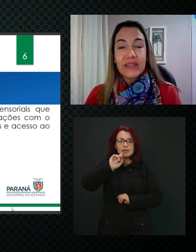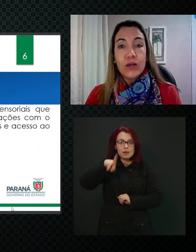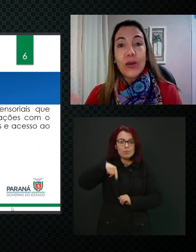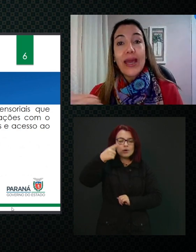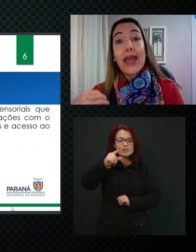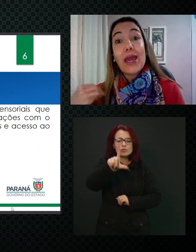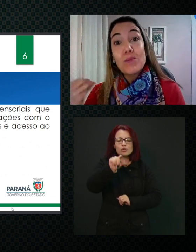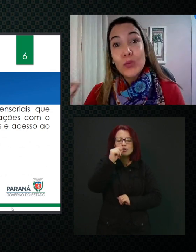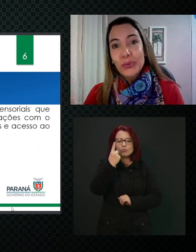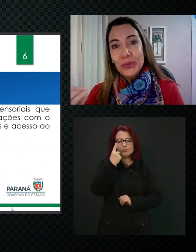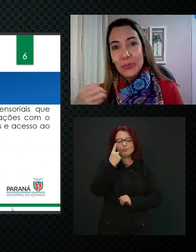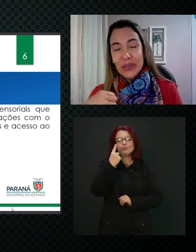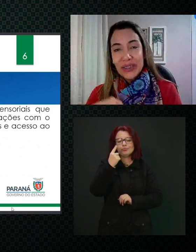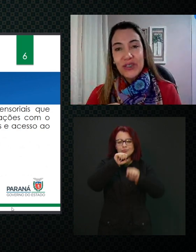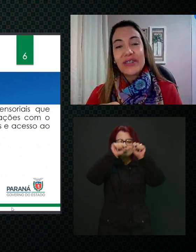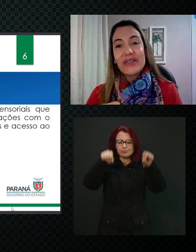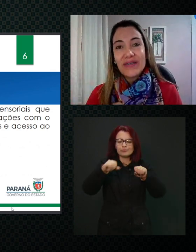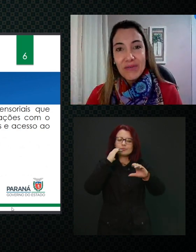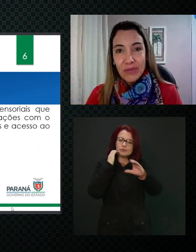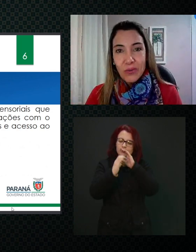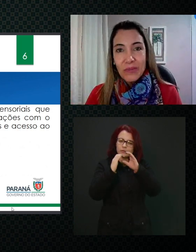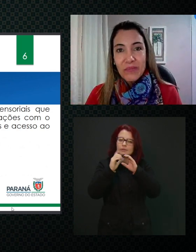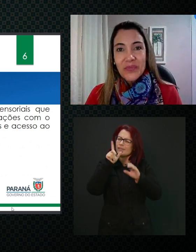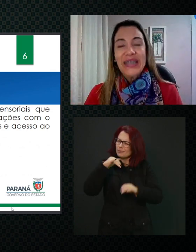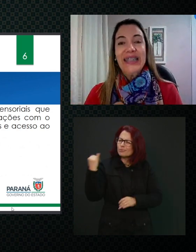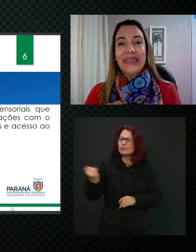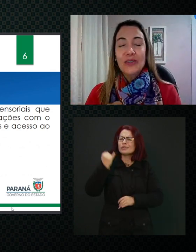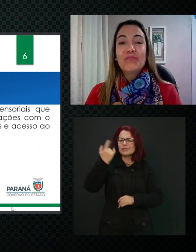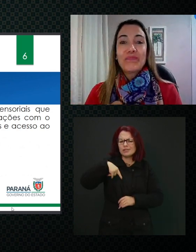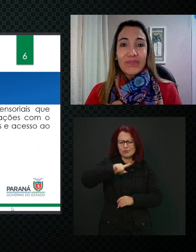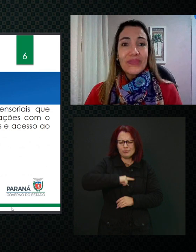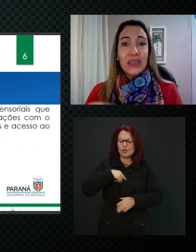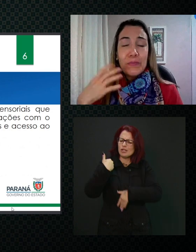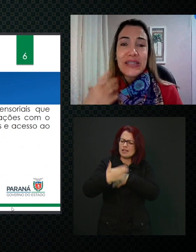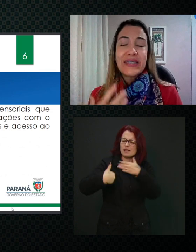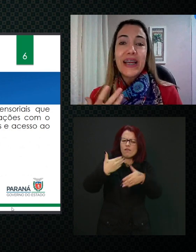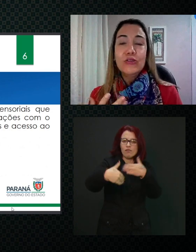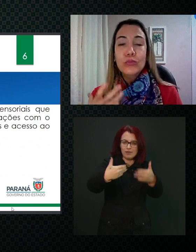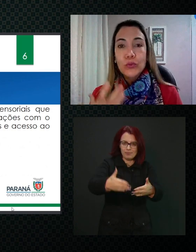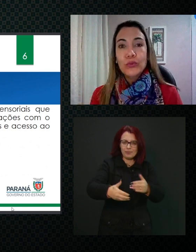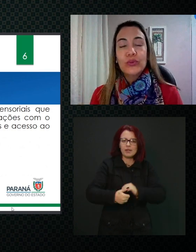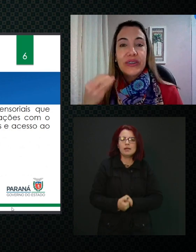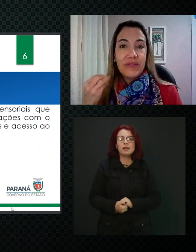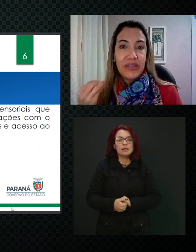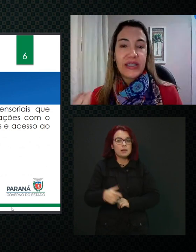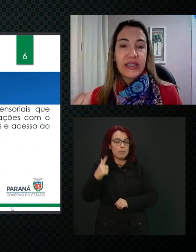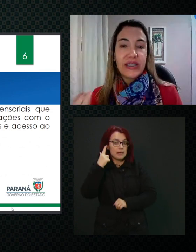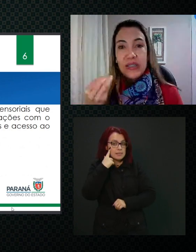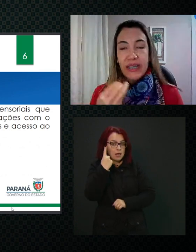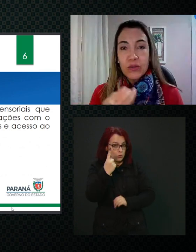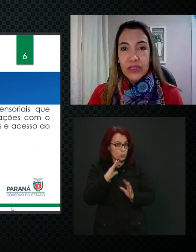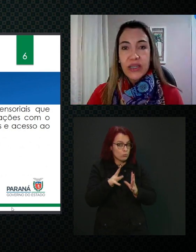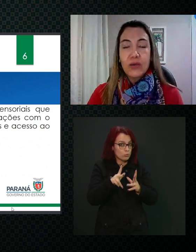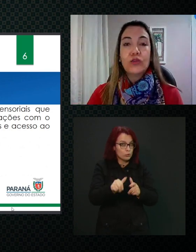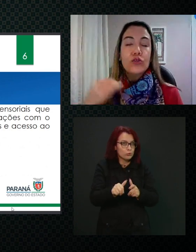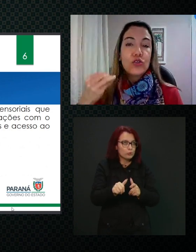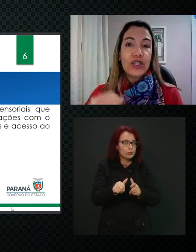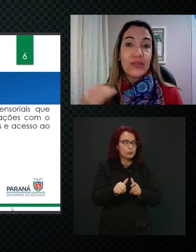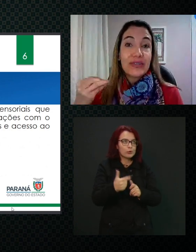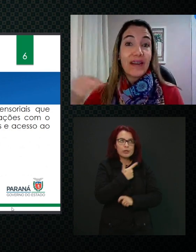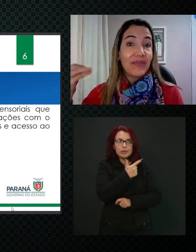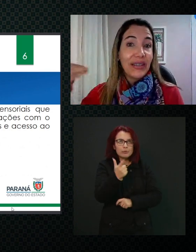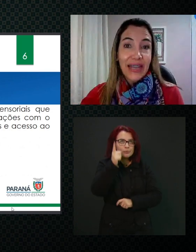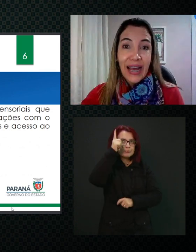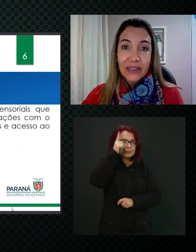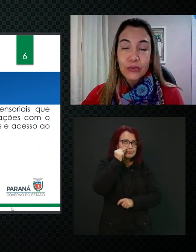comunicação, é muito importante que se desenvolva. Então, pensar num mundo sem visão e sem audição, que o